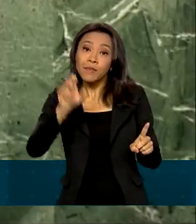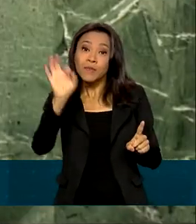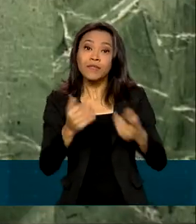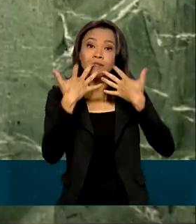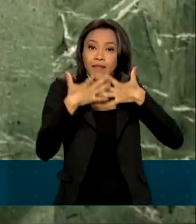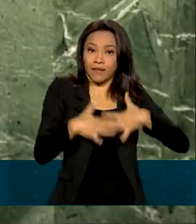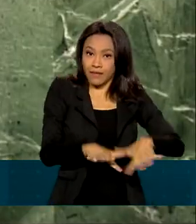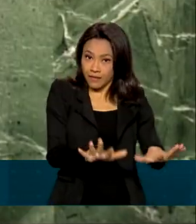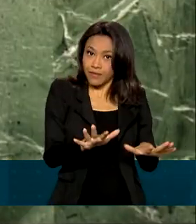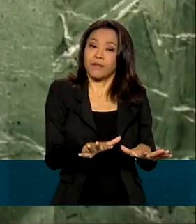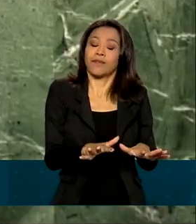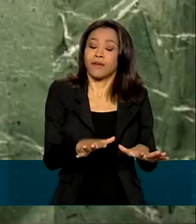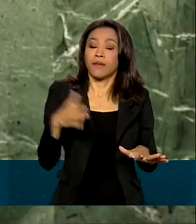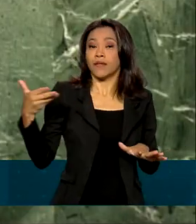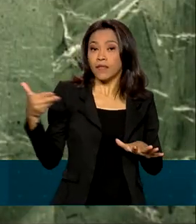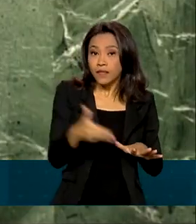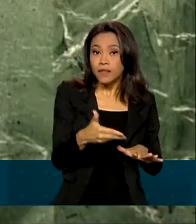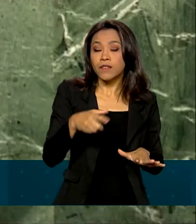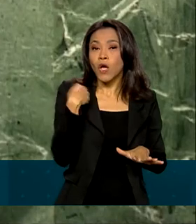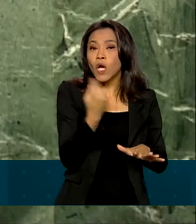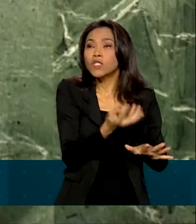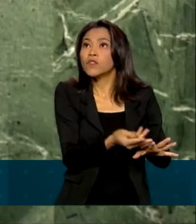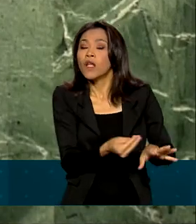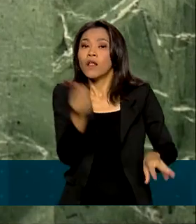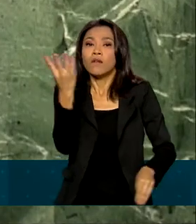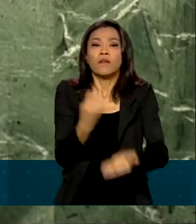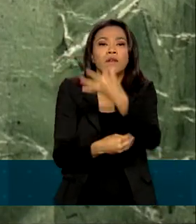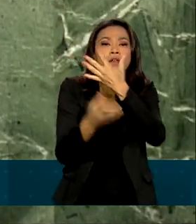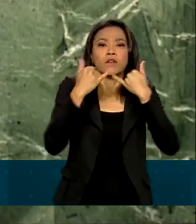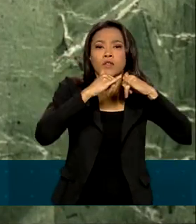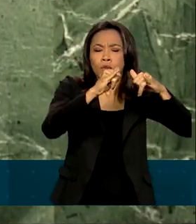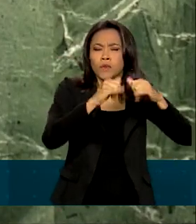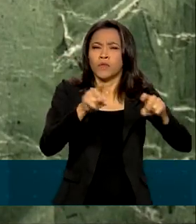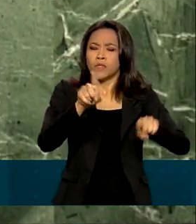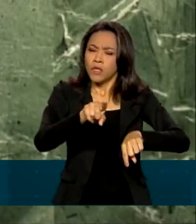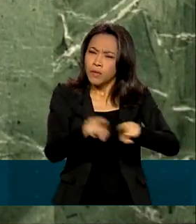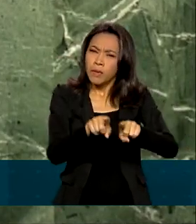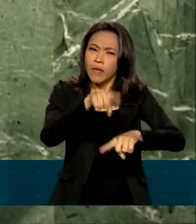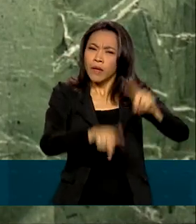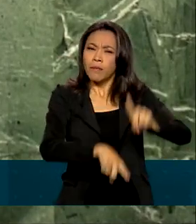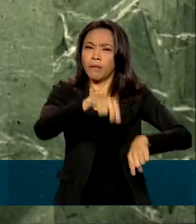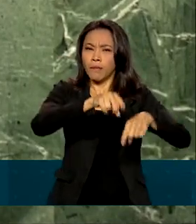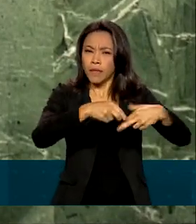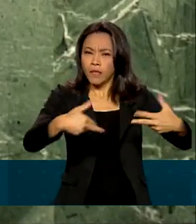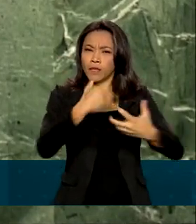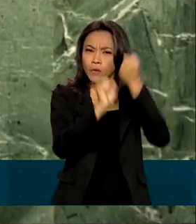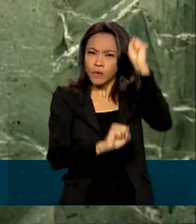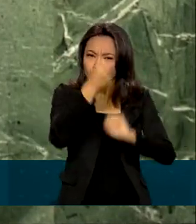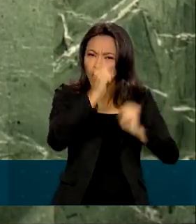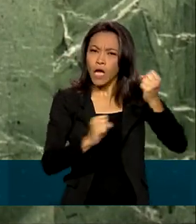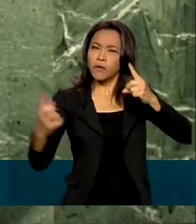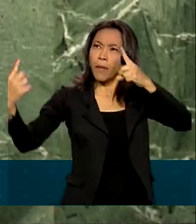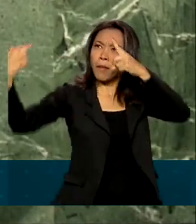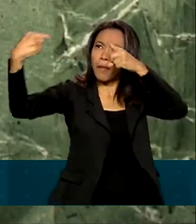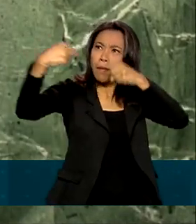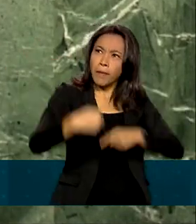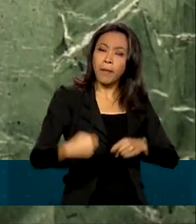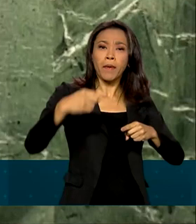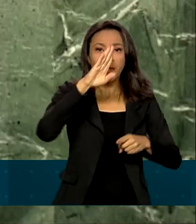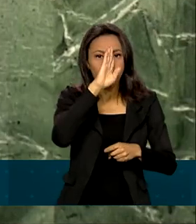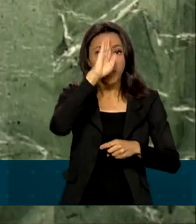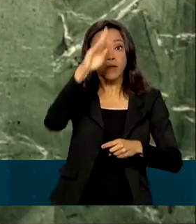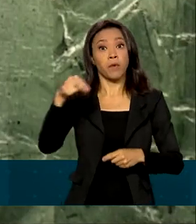abre a possibilidade de sermos fornecedores de produtos industriais altamente competitivos, especialmente no